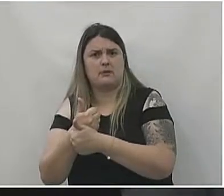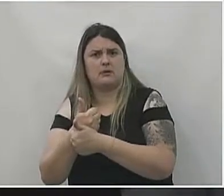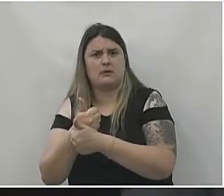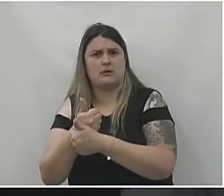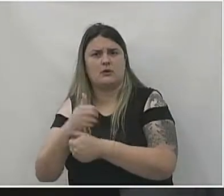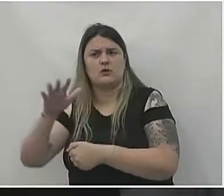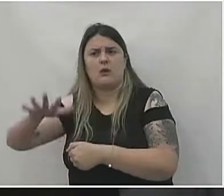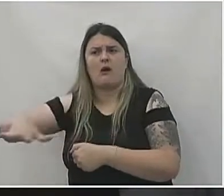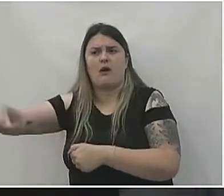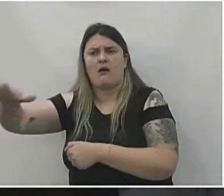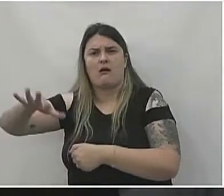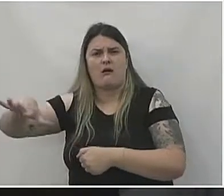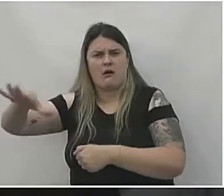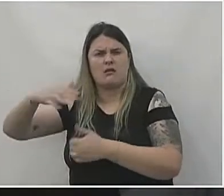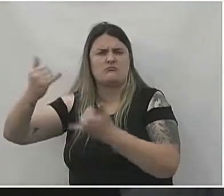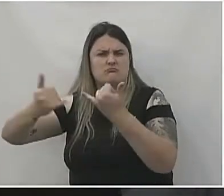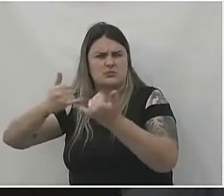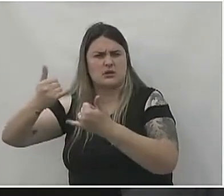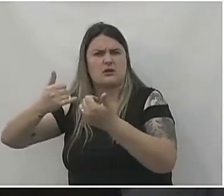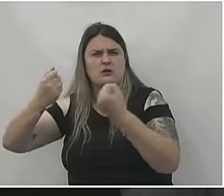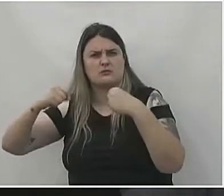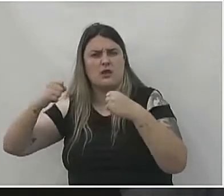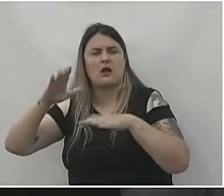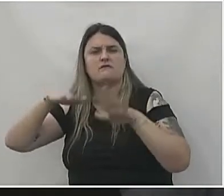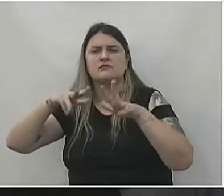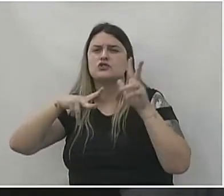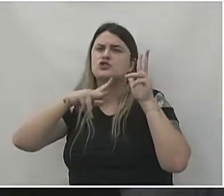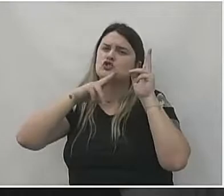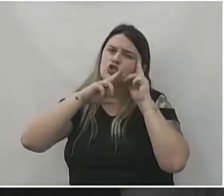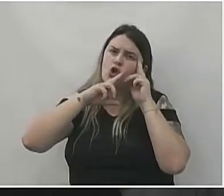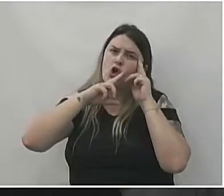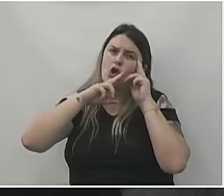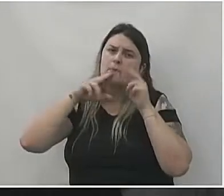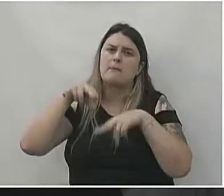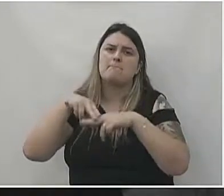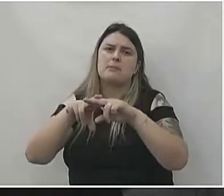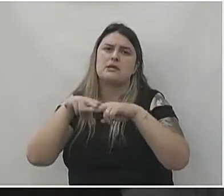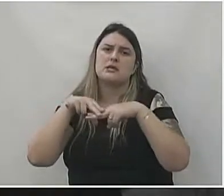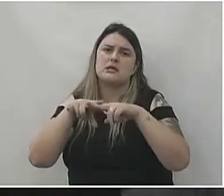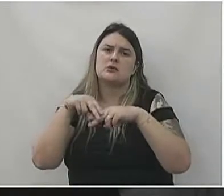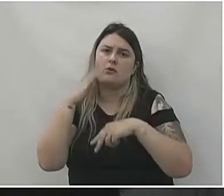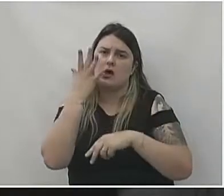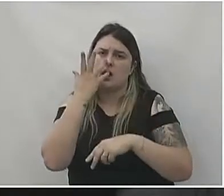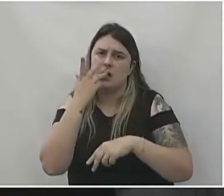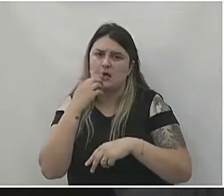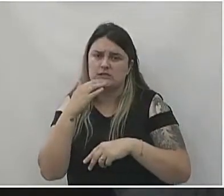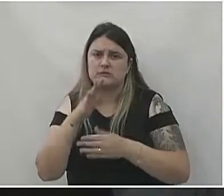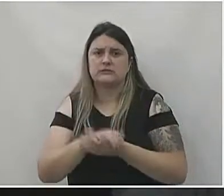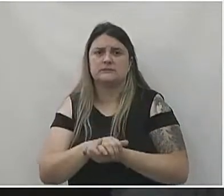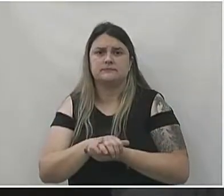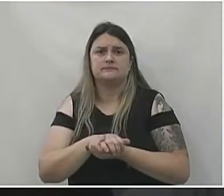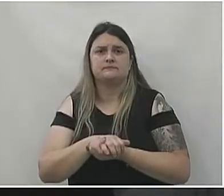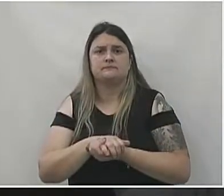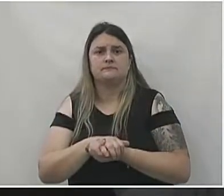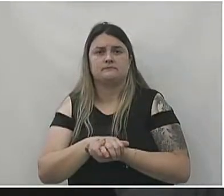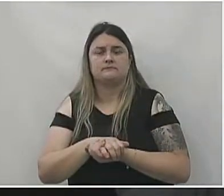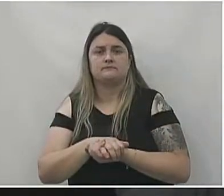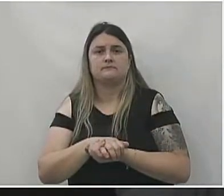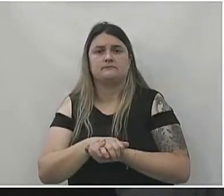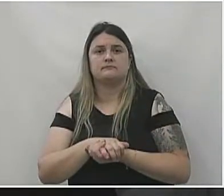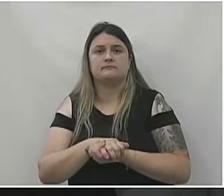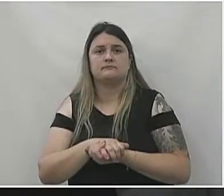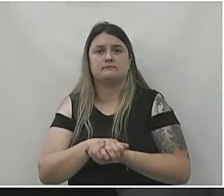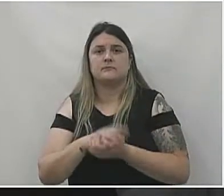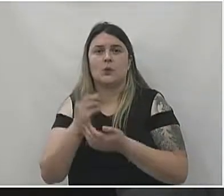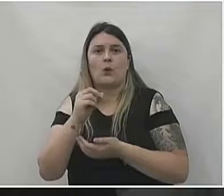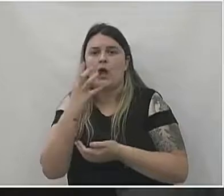área de lazer. Chegam a dormir dentro do parquinho das crianças, dentro do tobogã. E